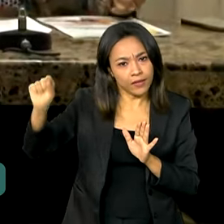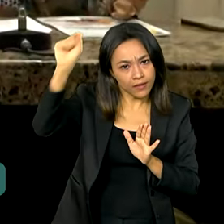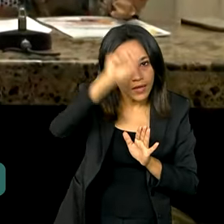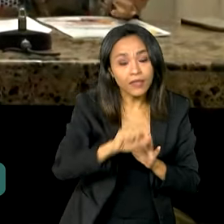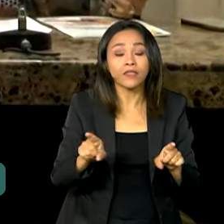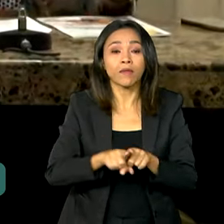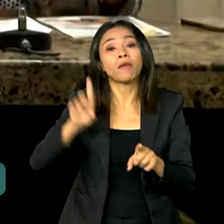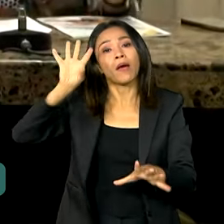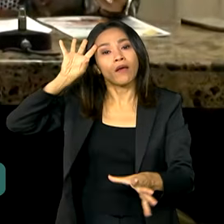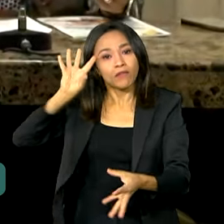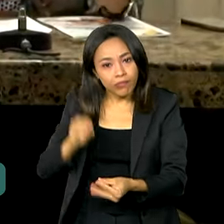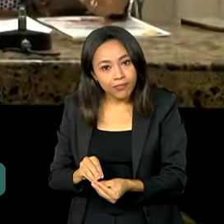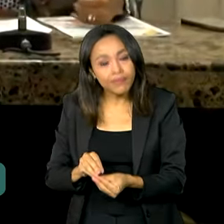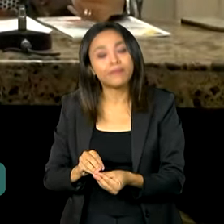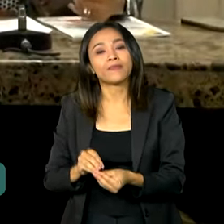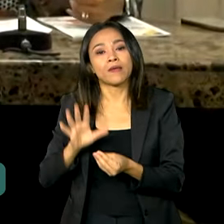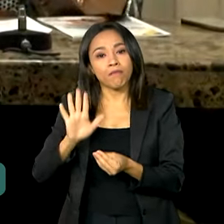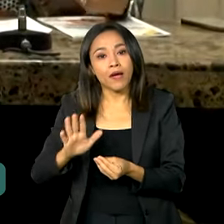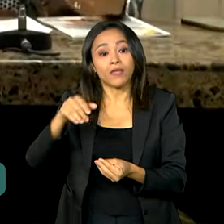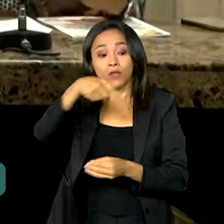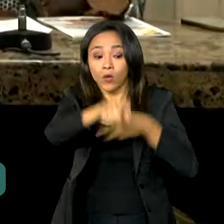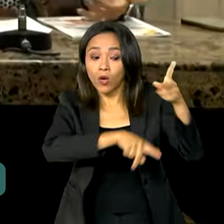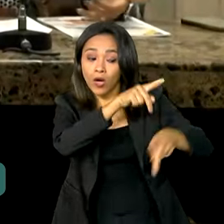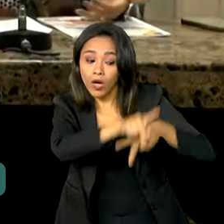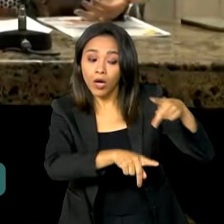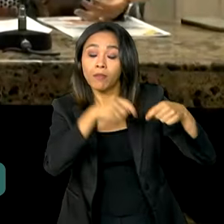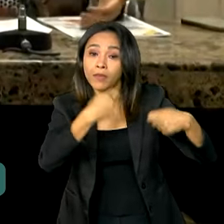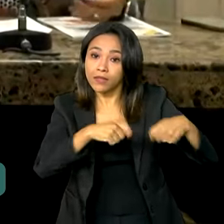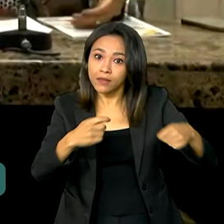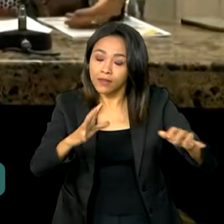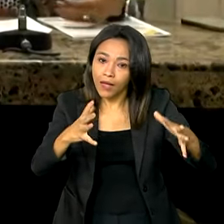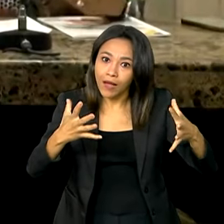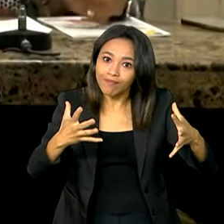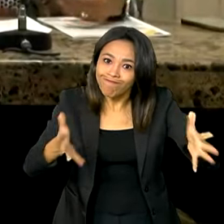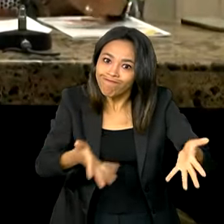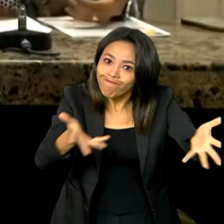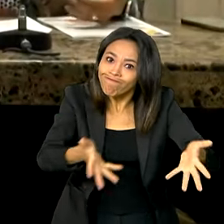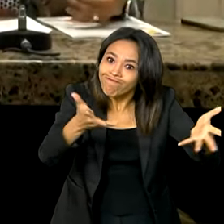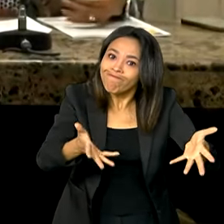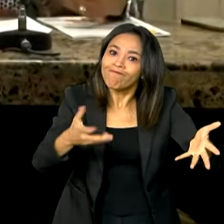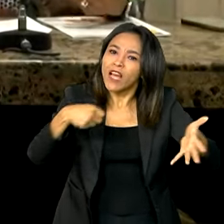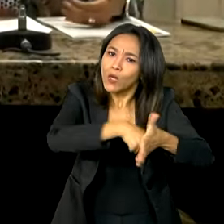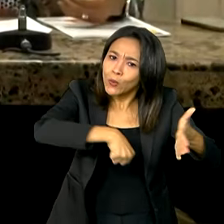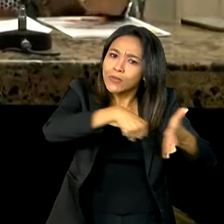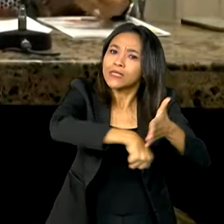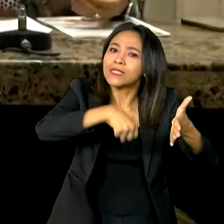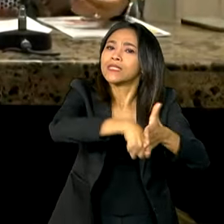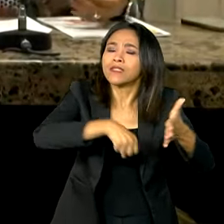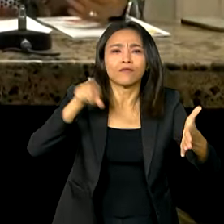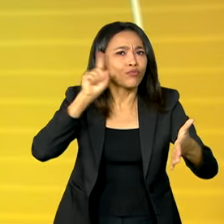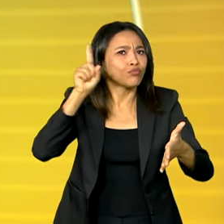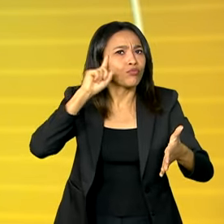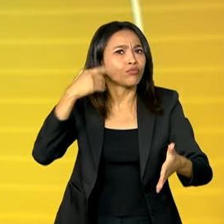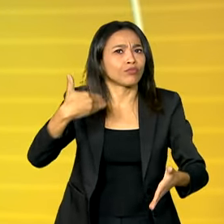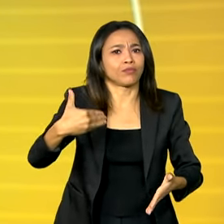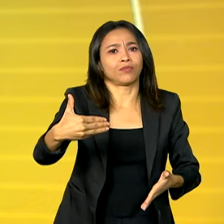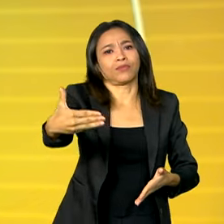mesmo e finalizar, mas para isso a nossa população precisa estar viva. Essa é a nossa maior luta, que é uma luta diária.